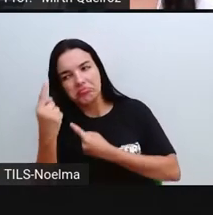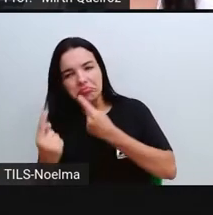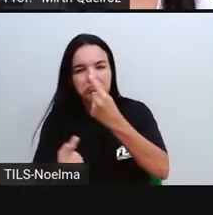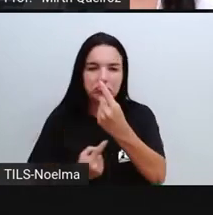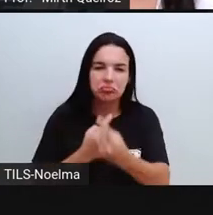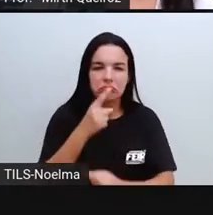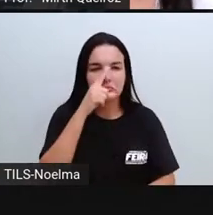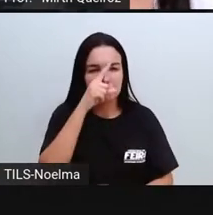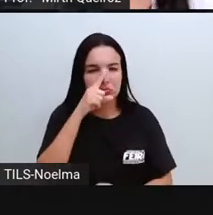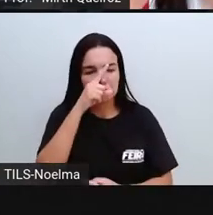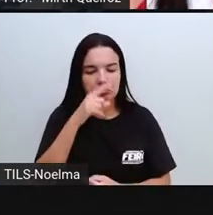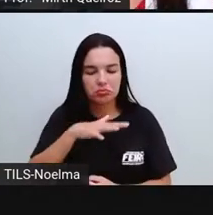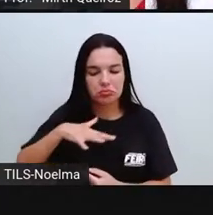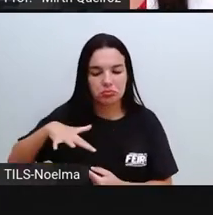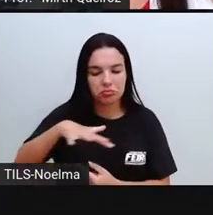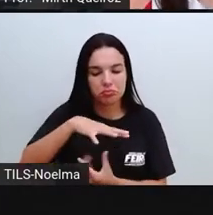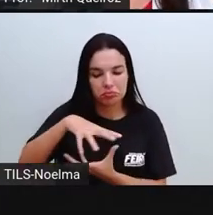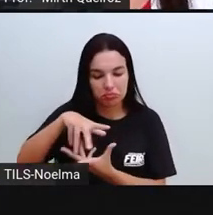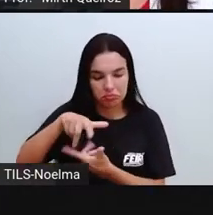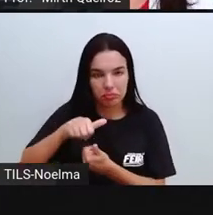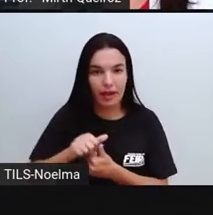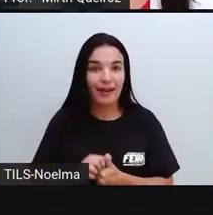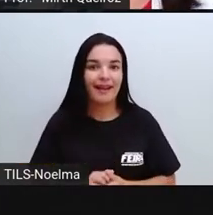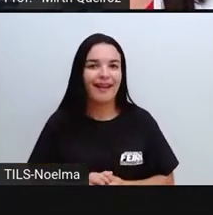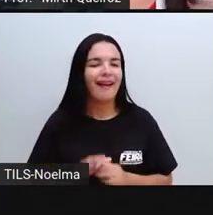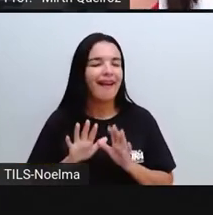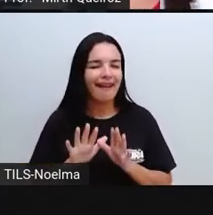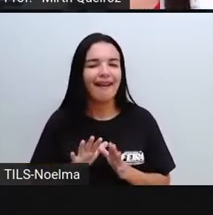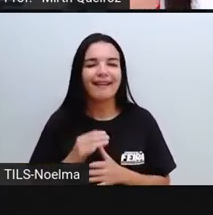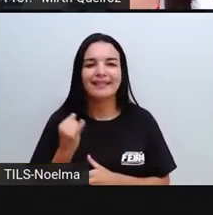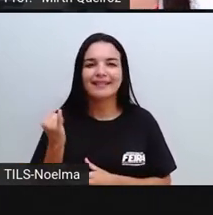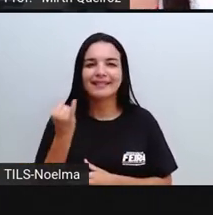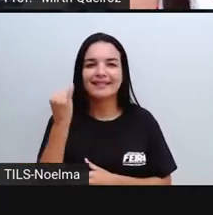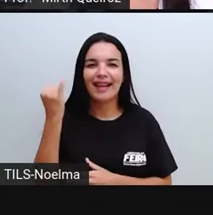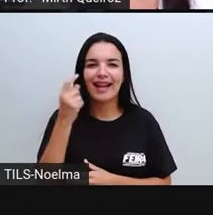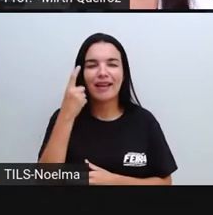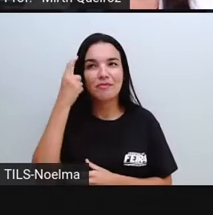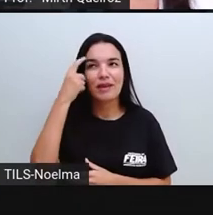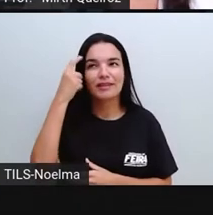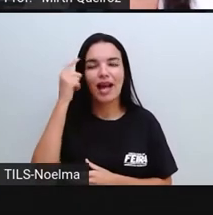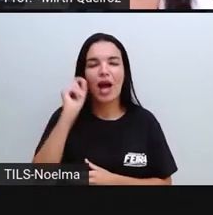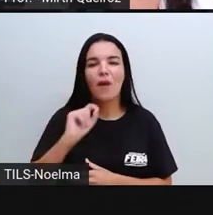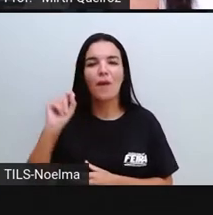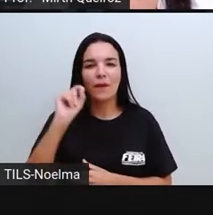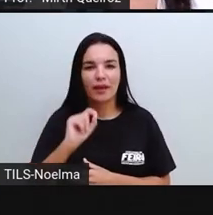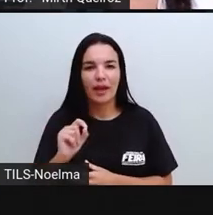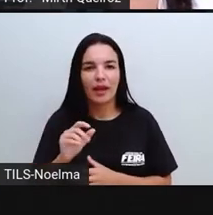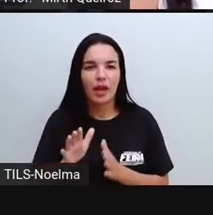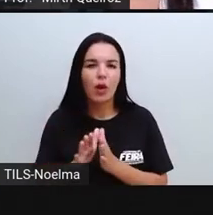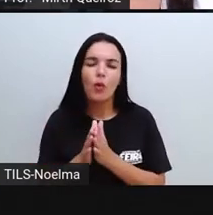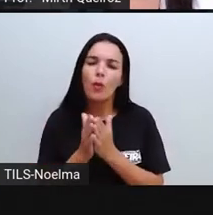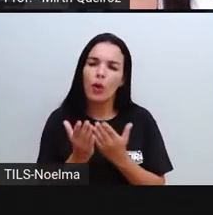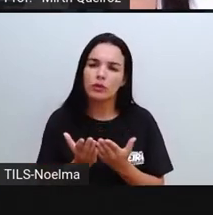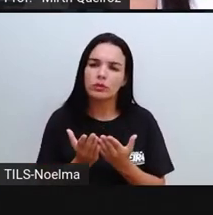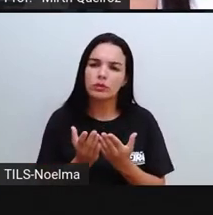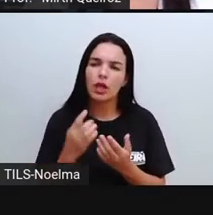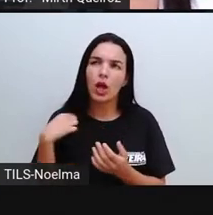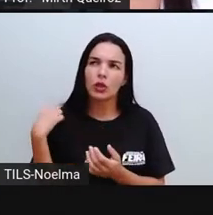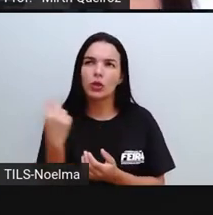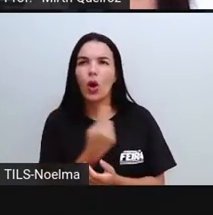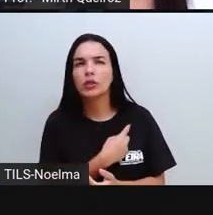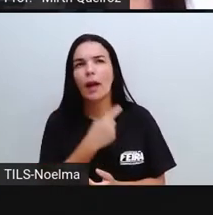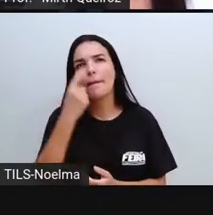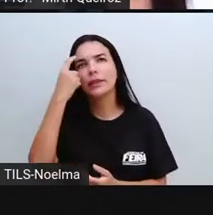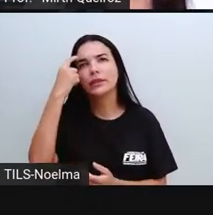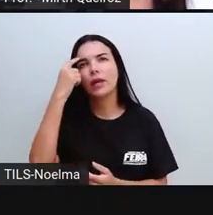para o meio ambiente. É interessante a gente pensar que quando a gente pensa na energia,